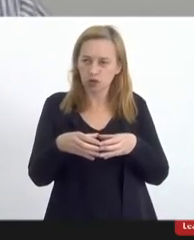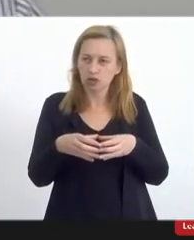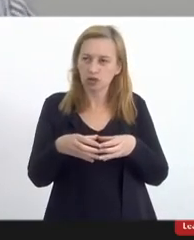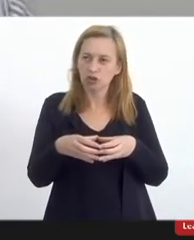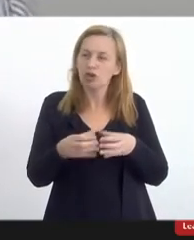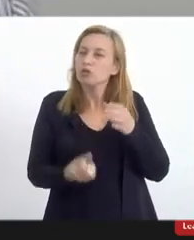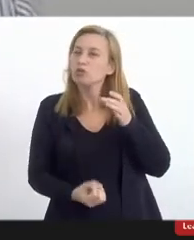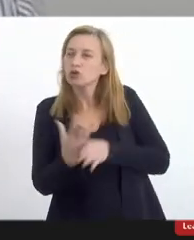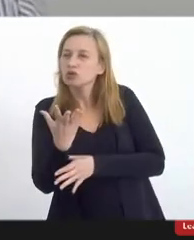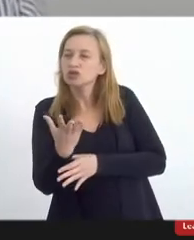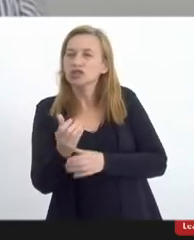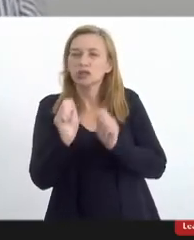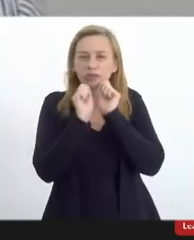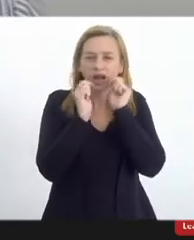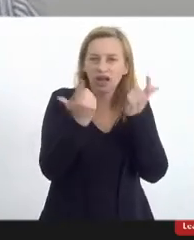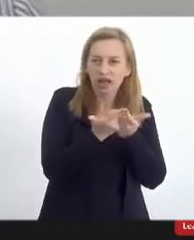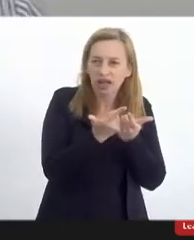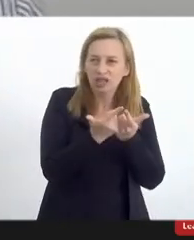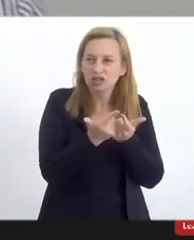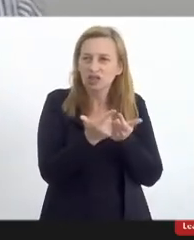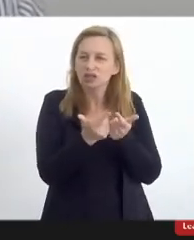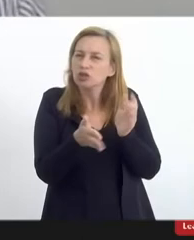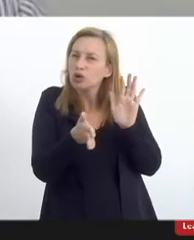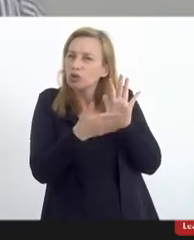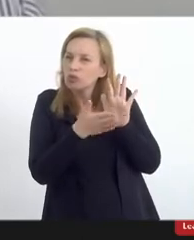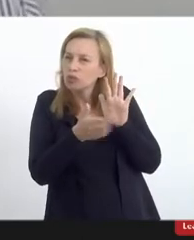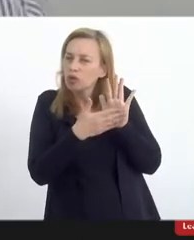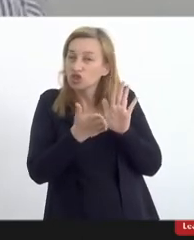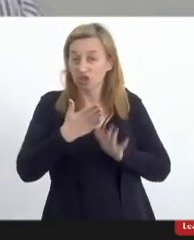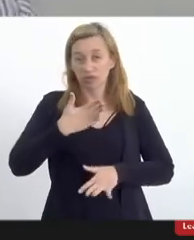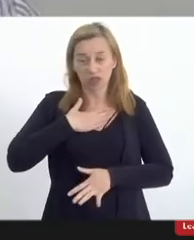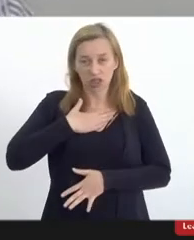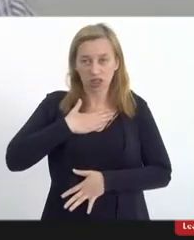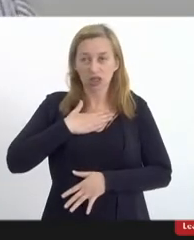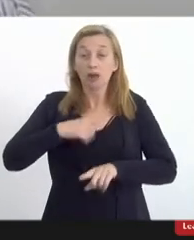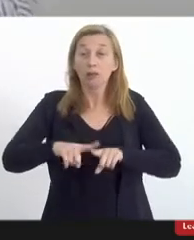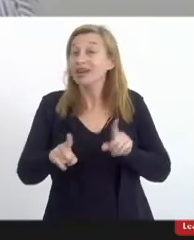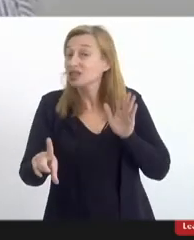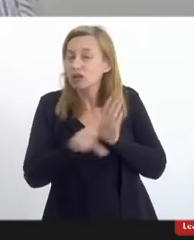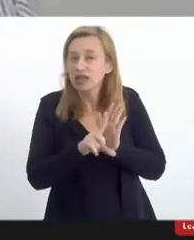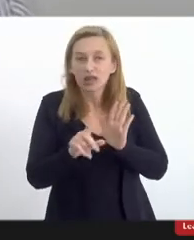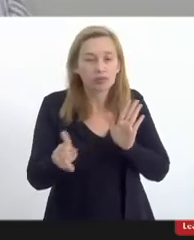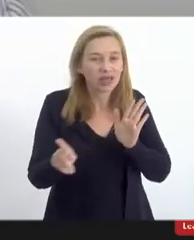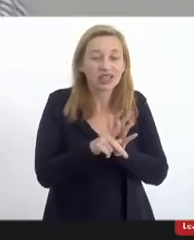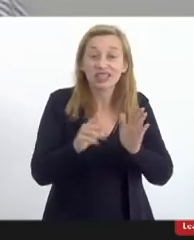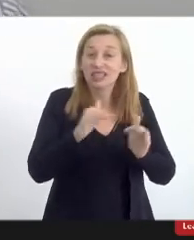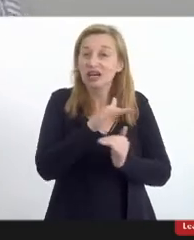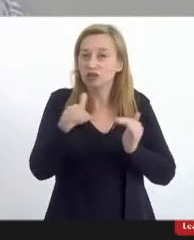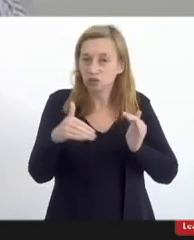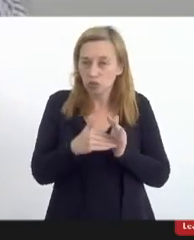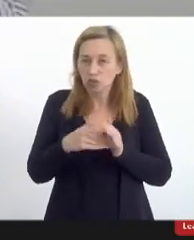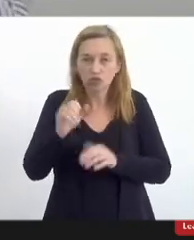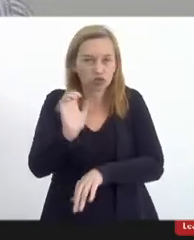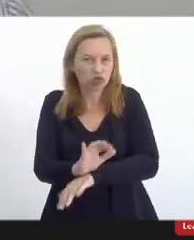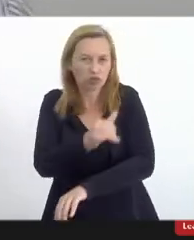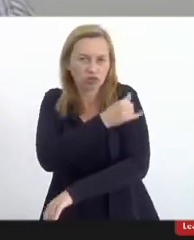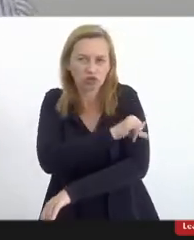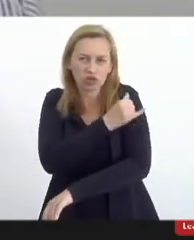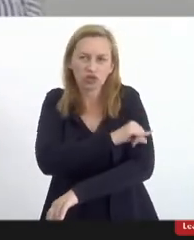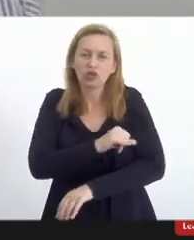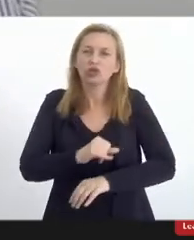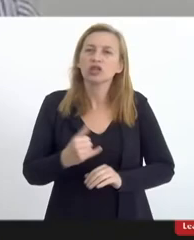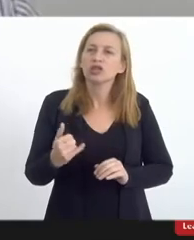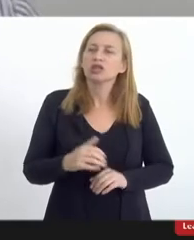produzido pela Assembleia Legislativa a partir de uma proposta de minha autoria mas é uma lei de todos é uma lei do Estado do Rio de Janeiro que